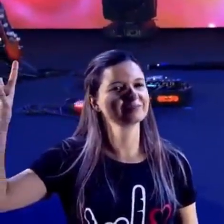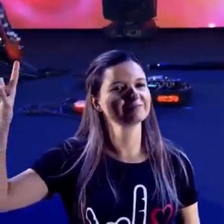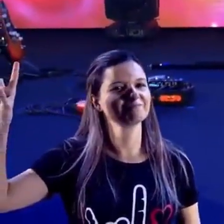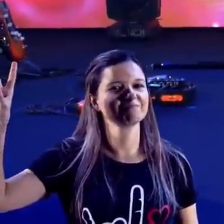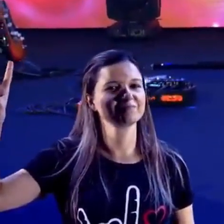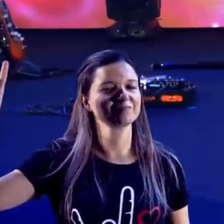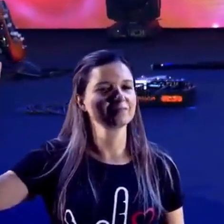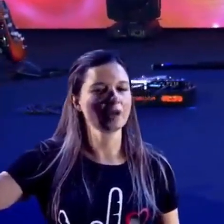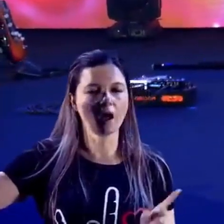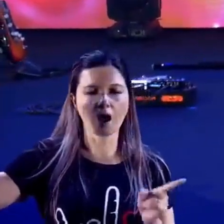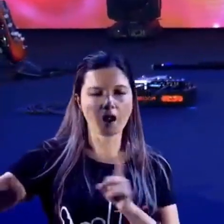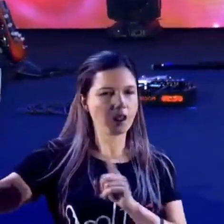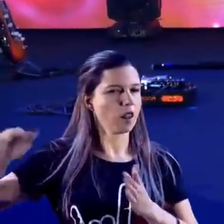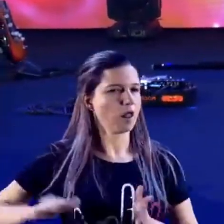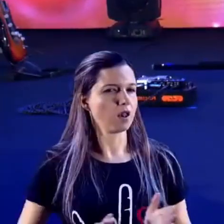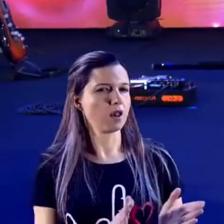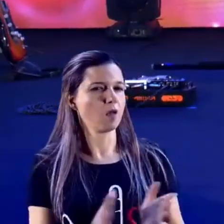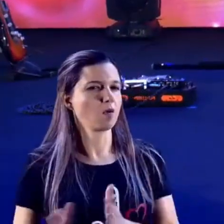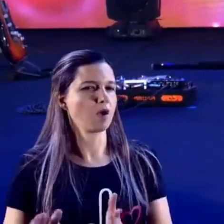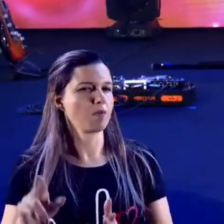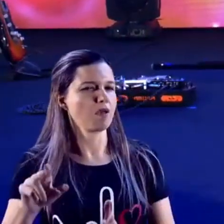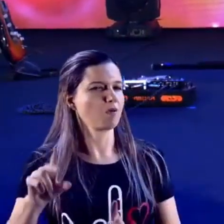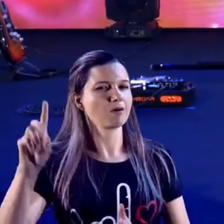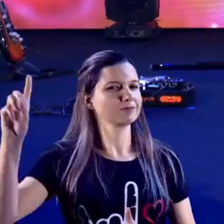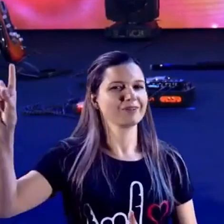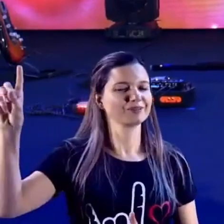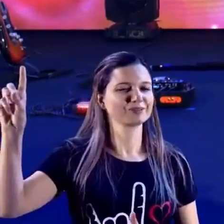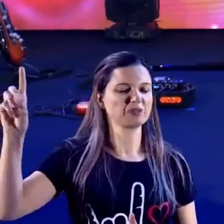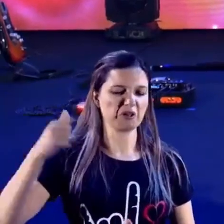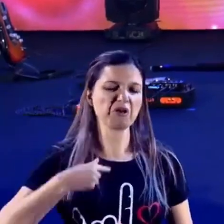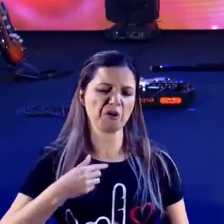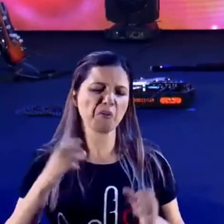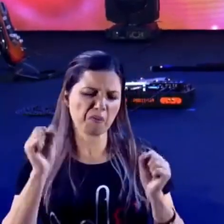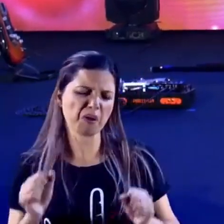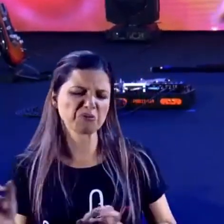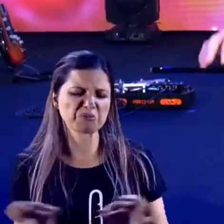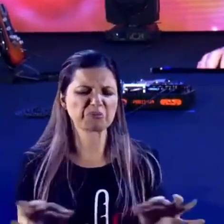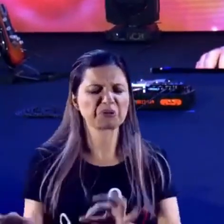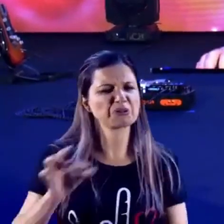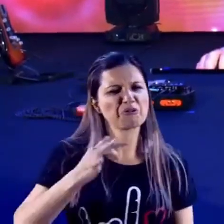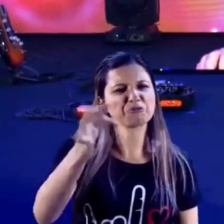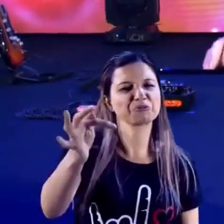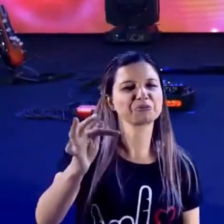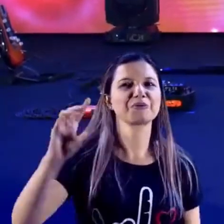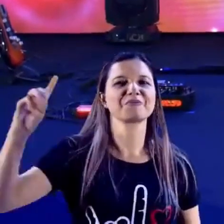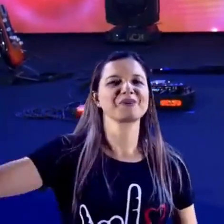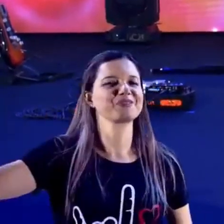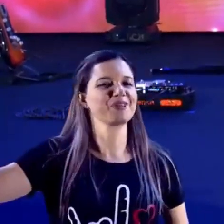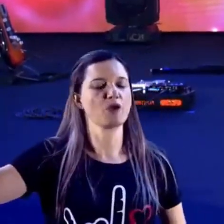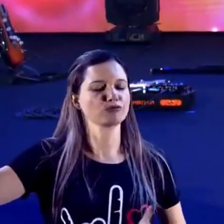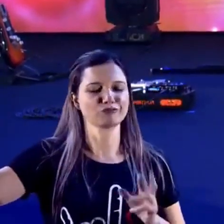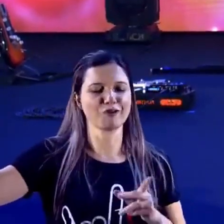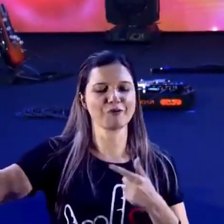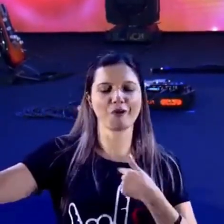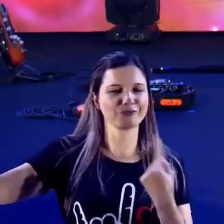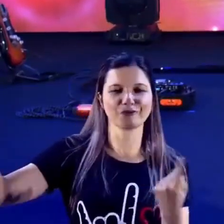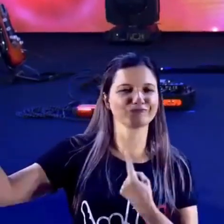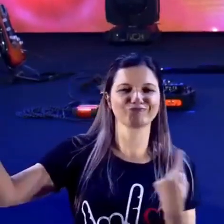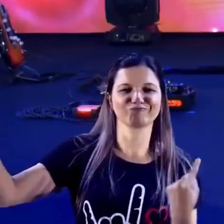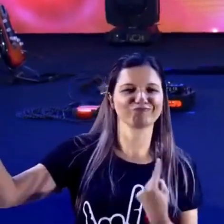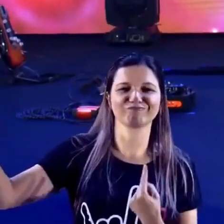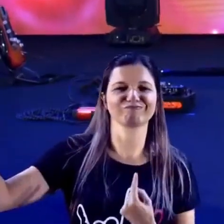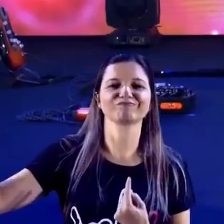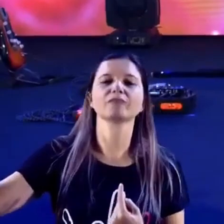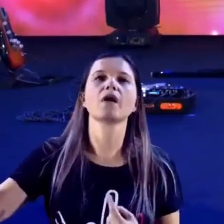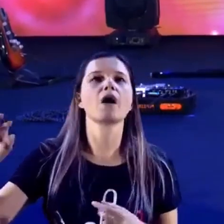Nem os seus caminhos são os meus caminhos. Nem o que você traça, nem os seus planos são os planos de Deus. Declaro o Senhor. Assim